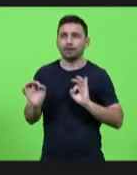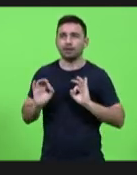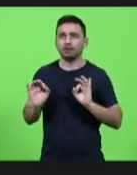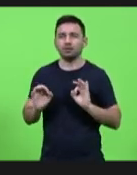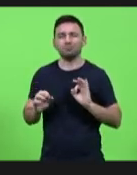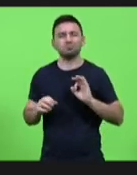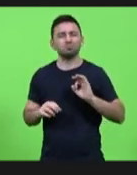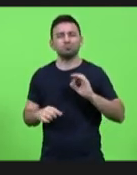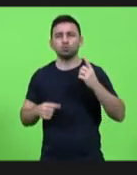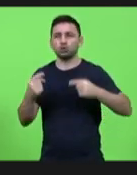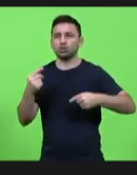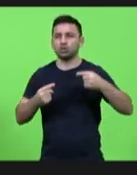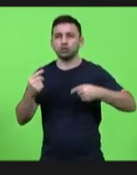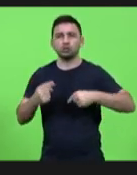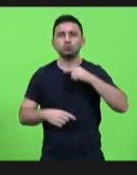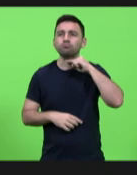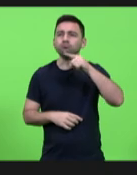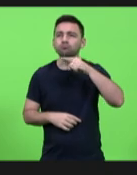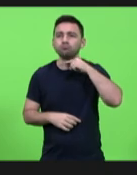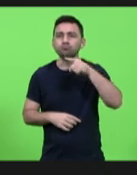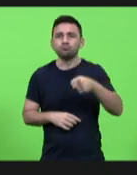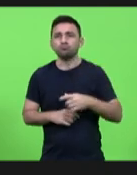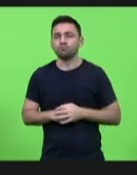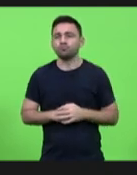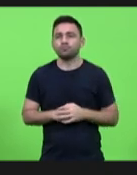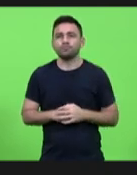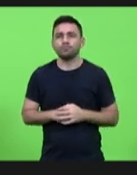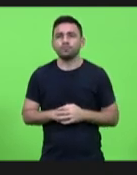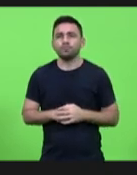política que nós queremos não é esse tipo de espaço que nós